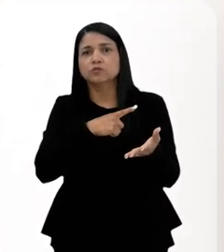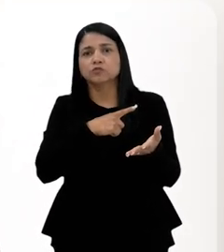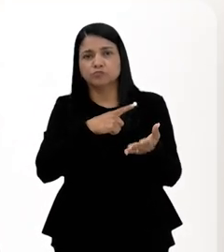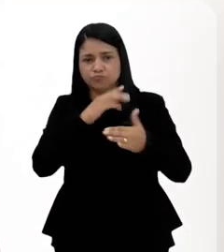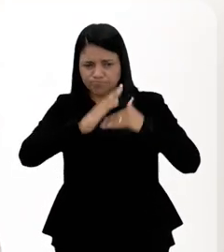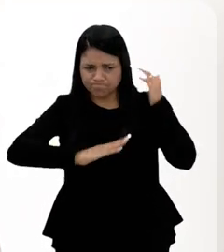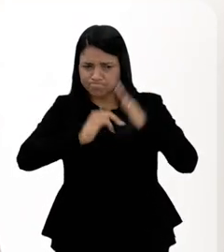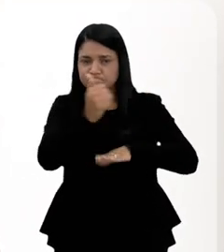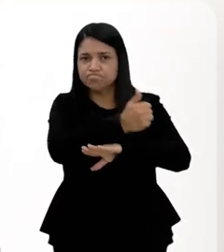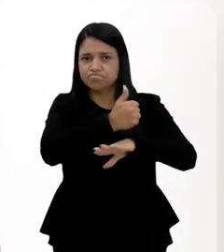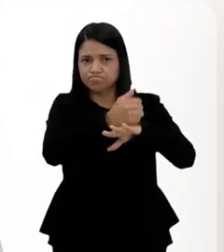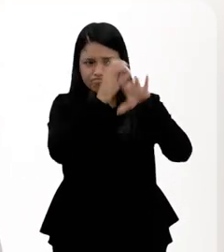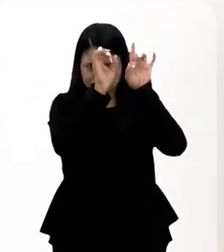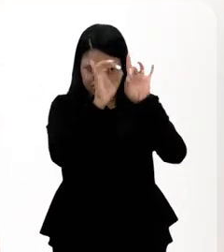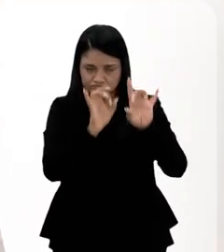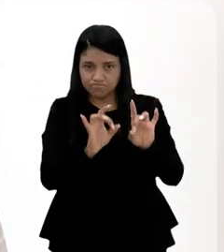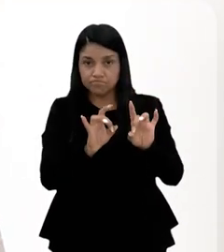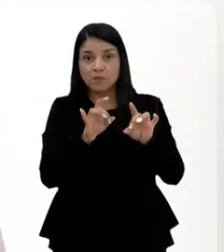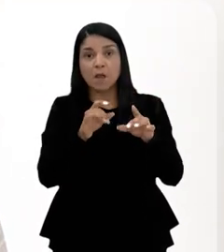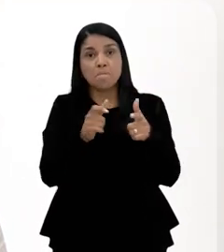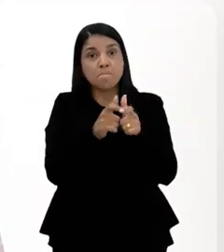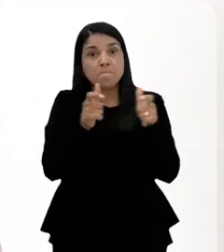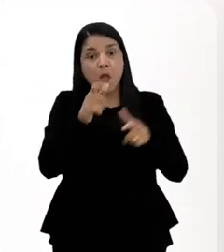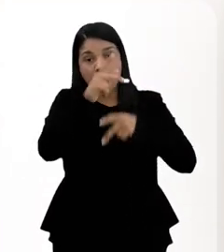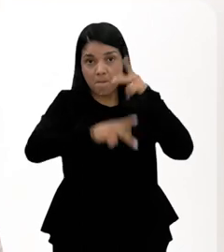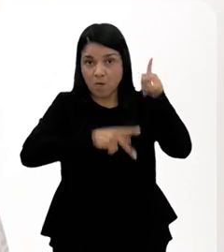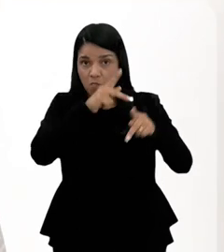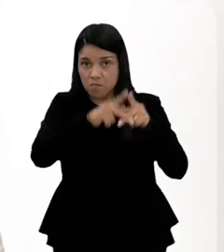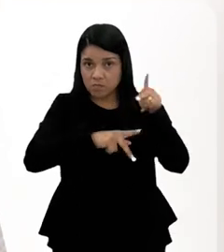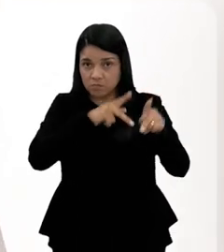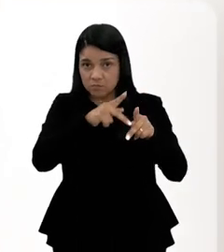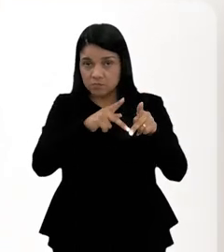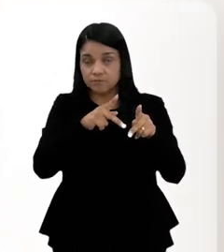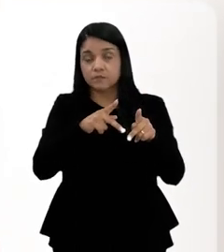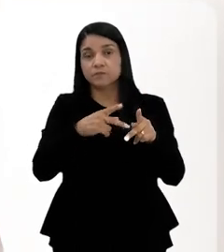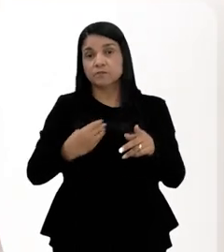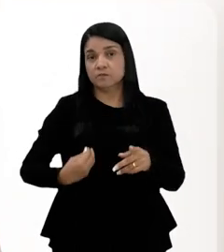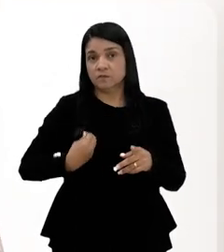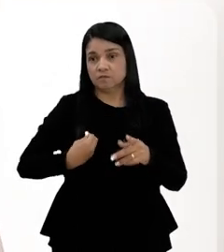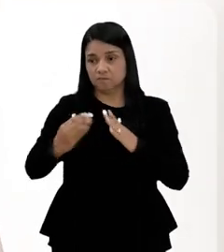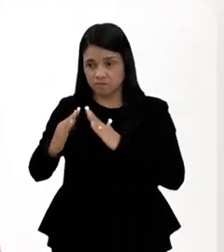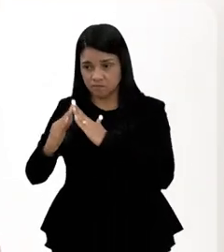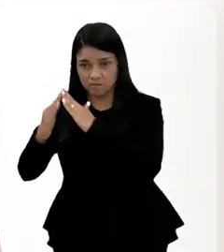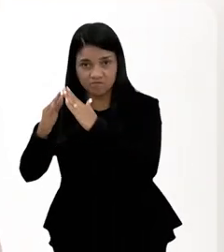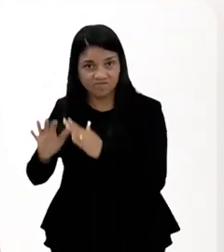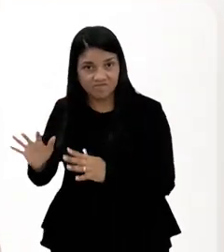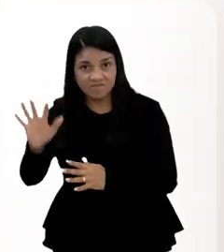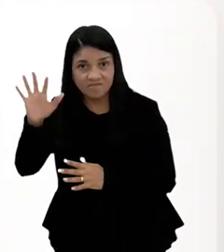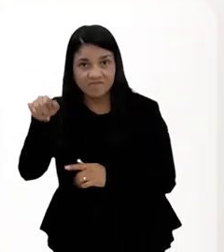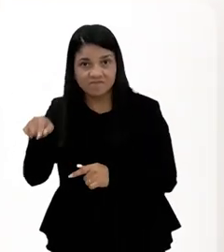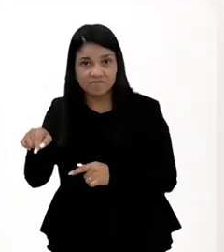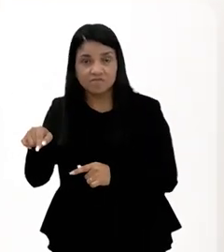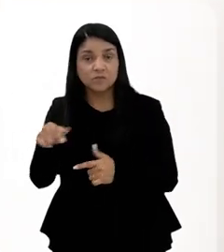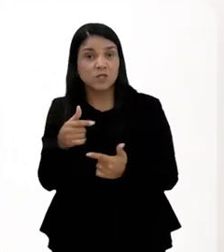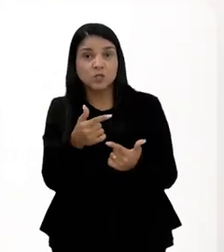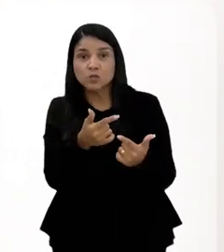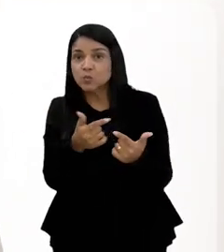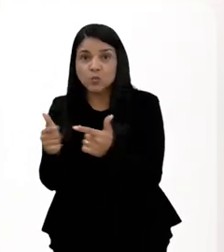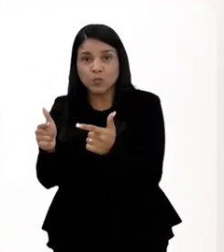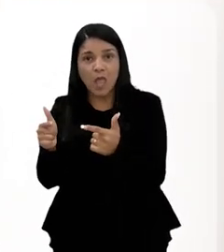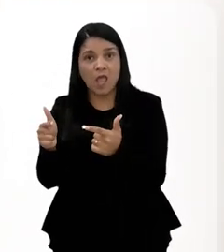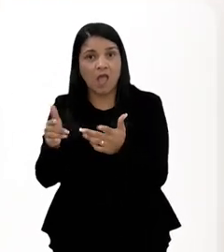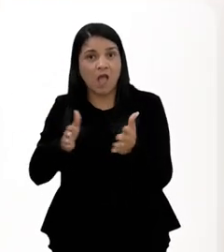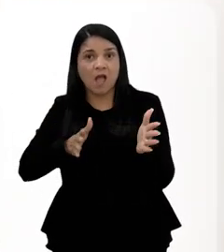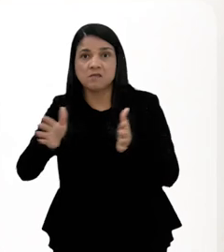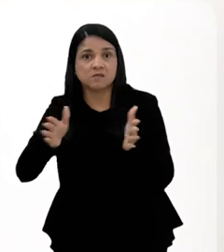por especialistas, que a maioria da população que vive nas favelas, nas comunidades, elas